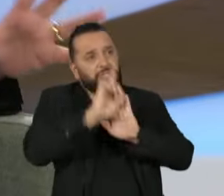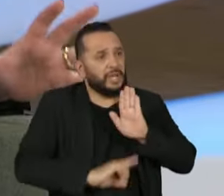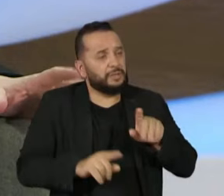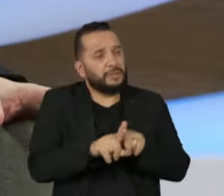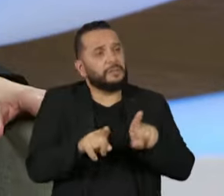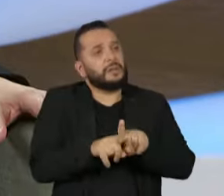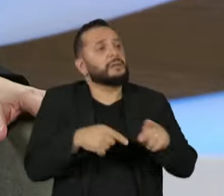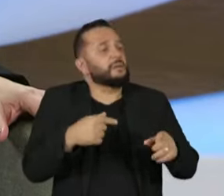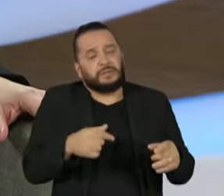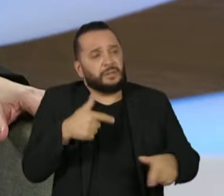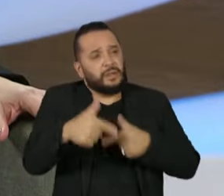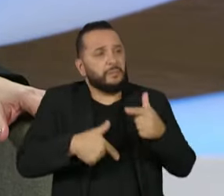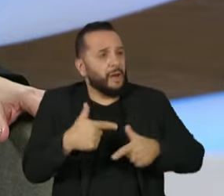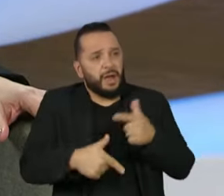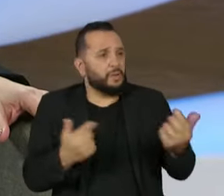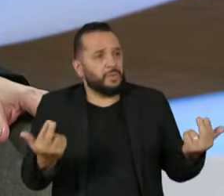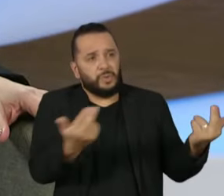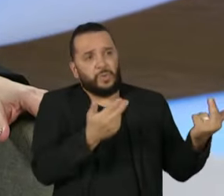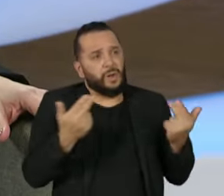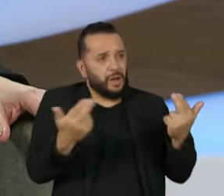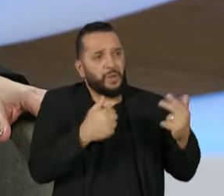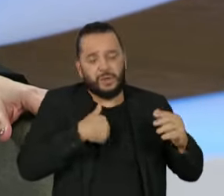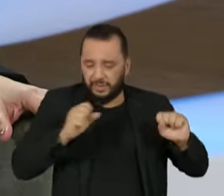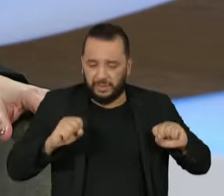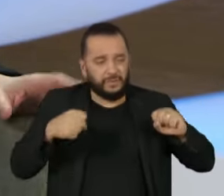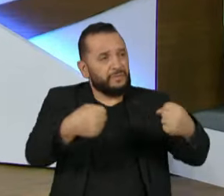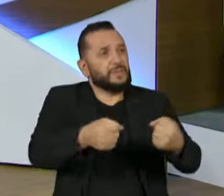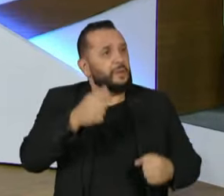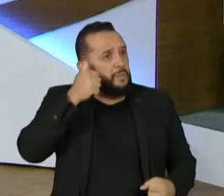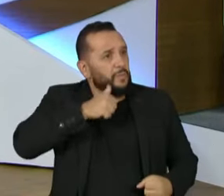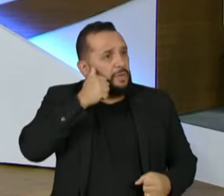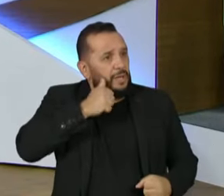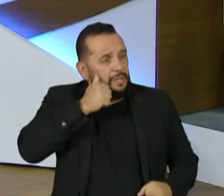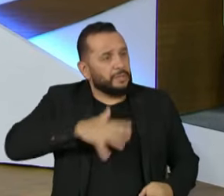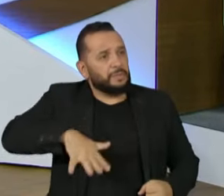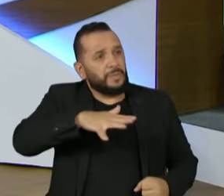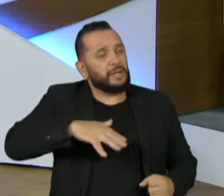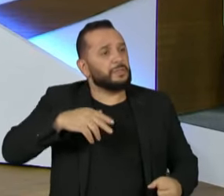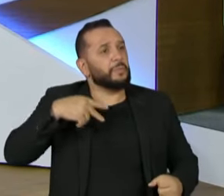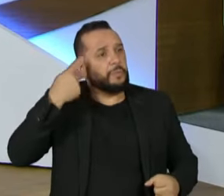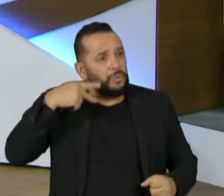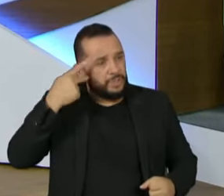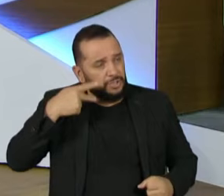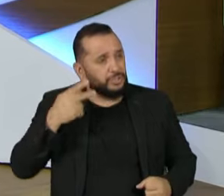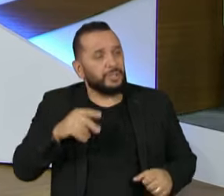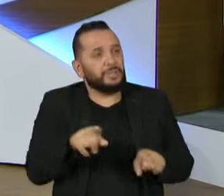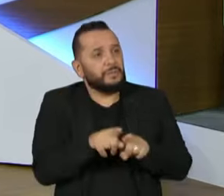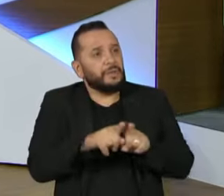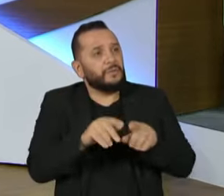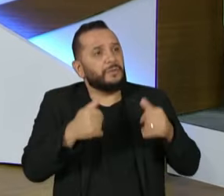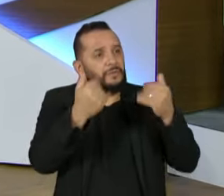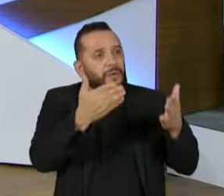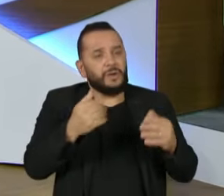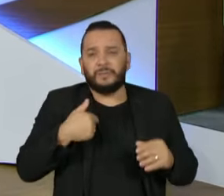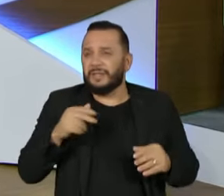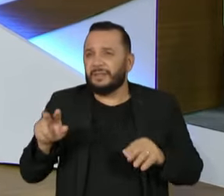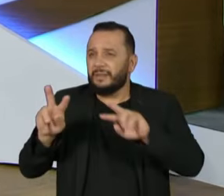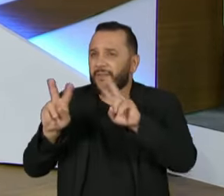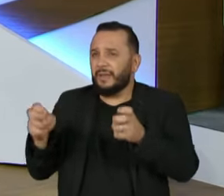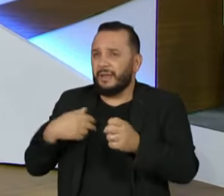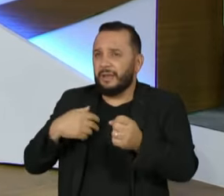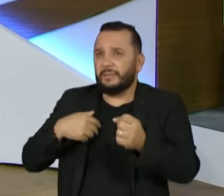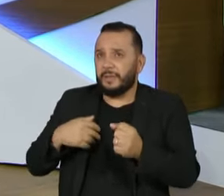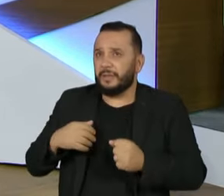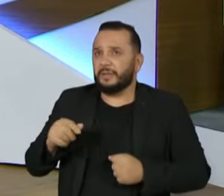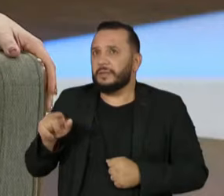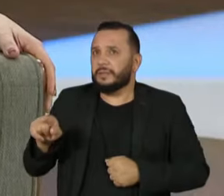esta é a máxima para eu defender a mulher, o espaço de mulher na política e fora dela. É que eu estou me referindo a uma discussão específica do feminismo. Então, por exemplo, mulheres e